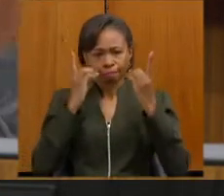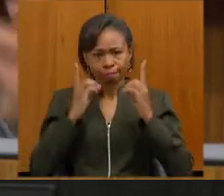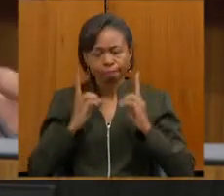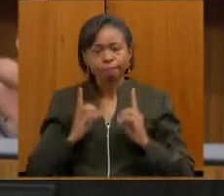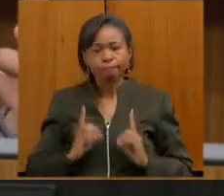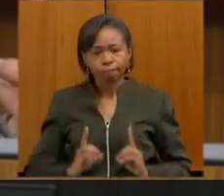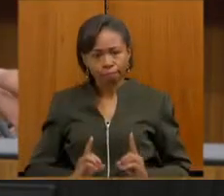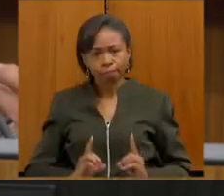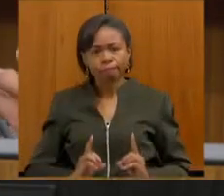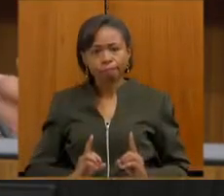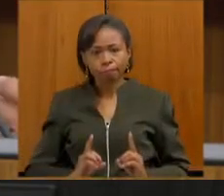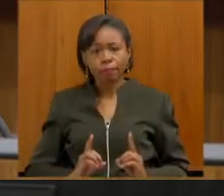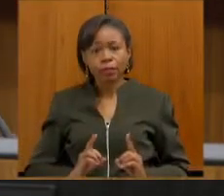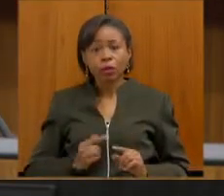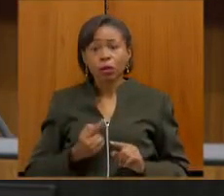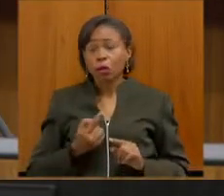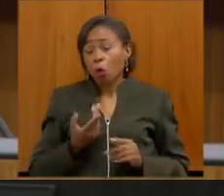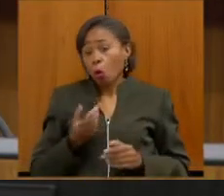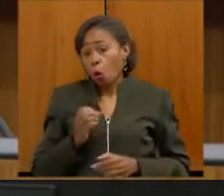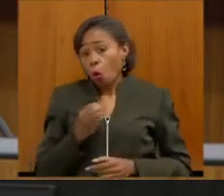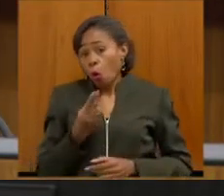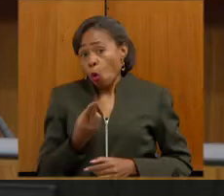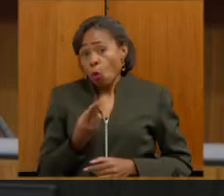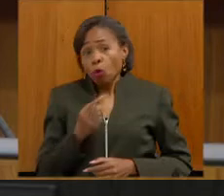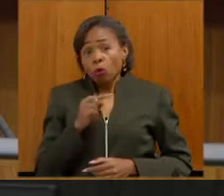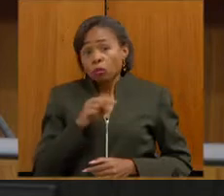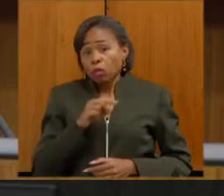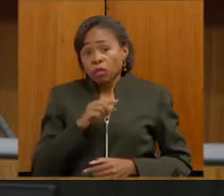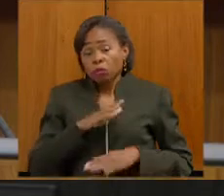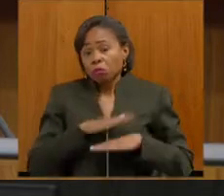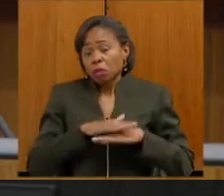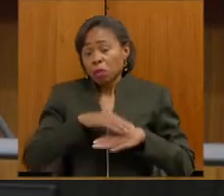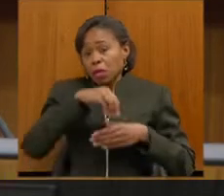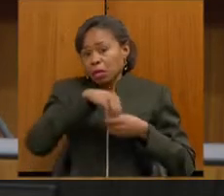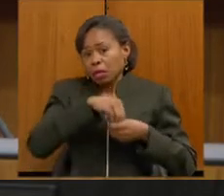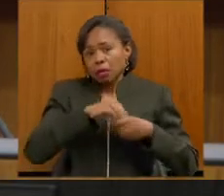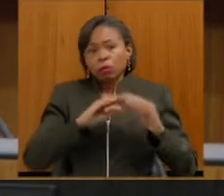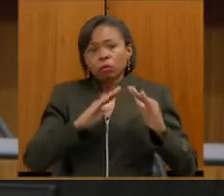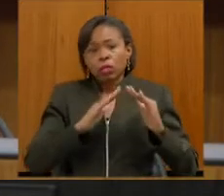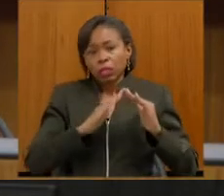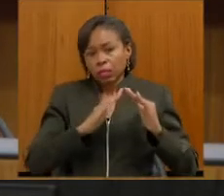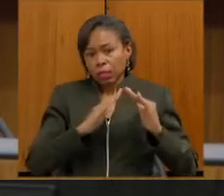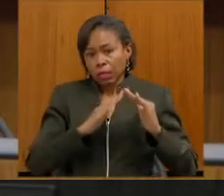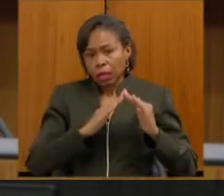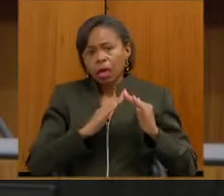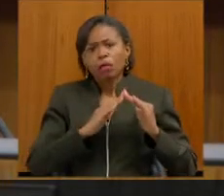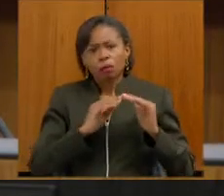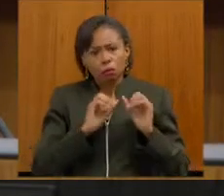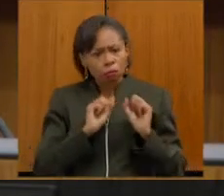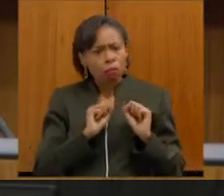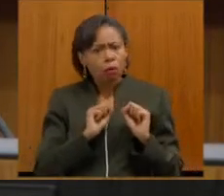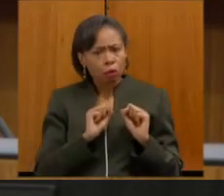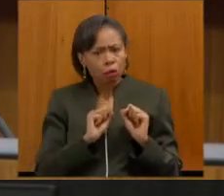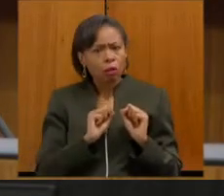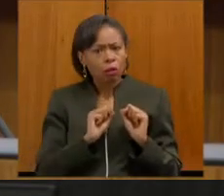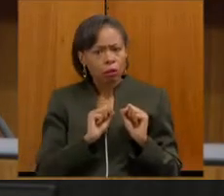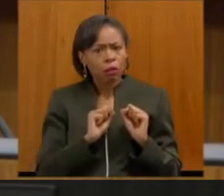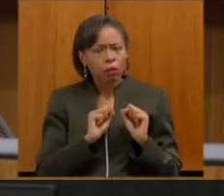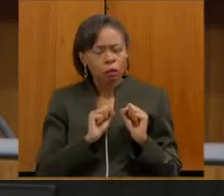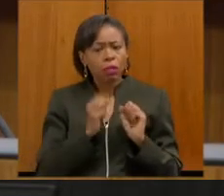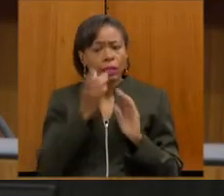mesmo em suas próprias casas, possam também ter direito